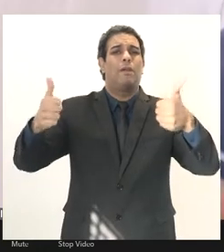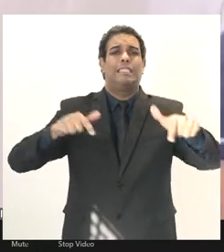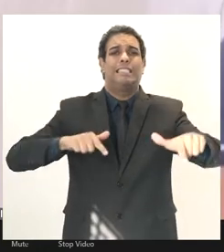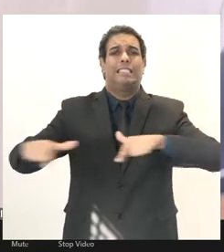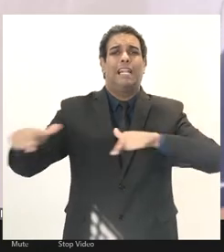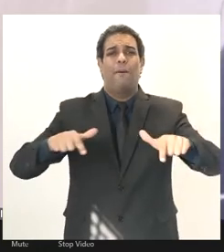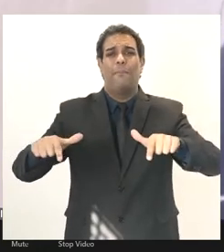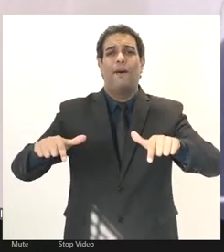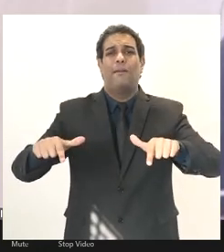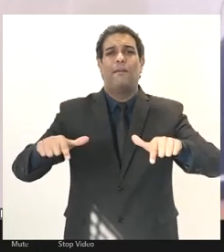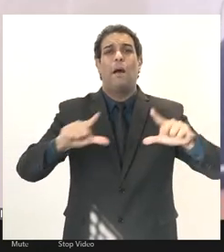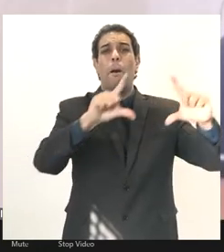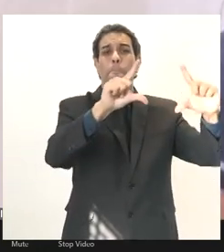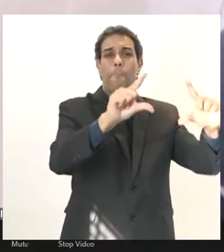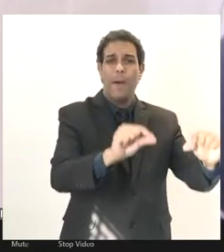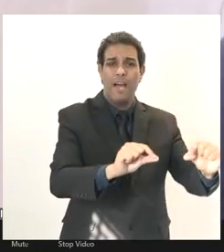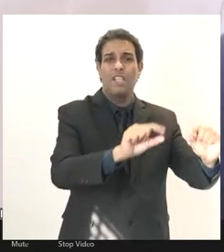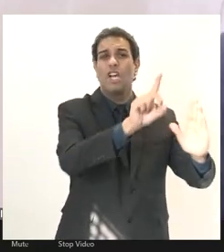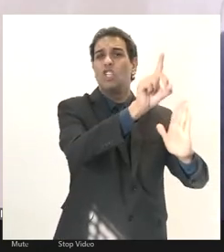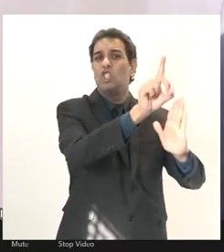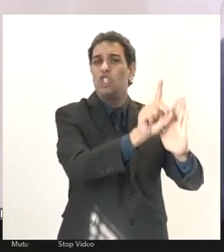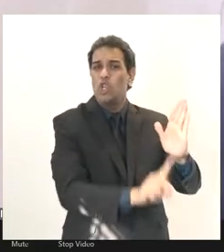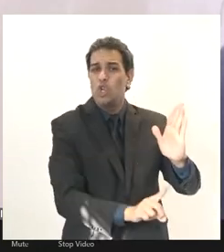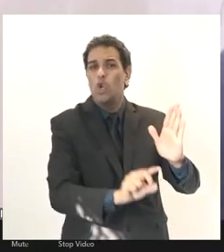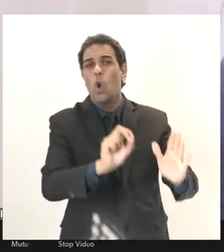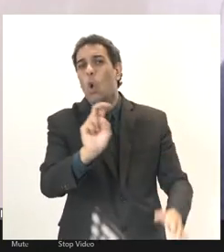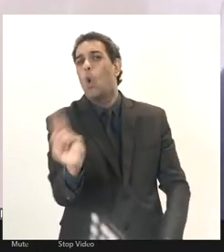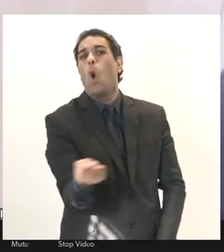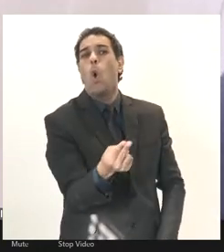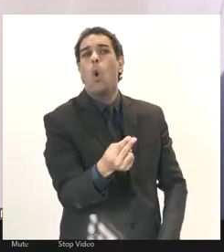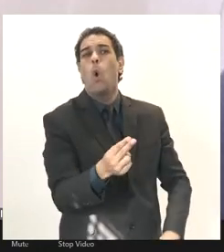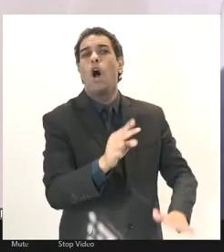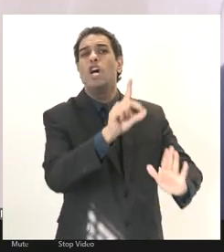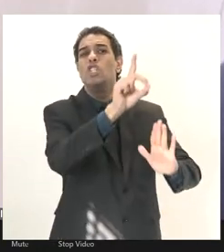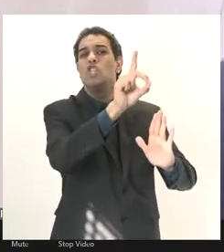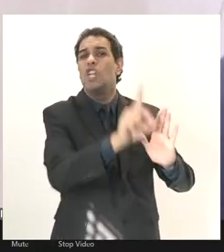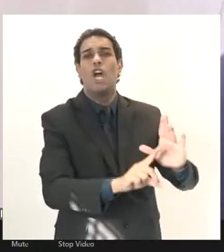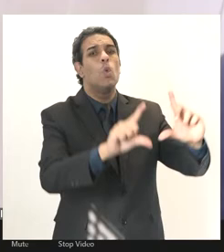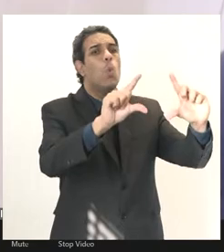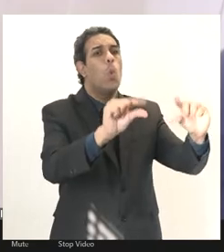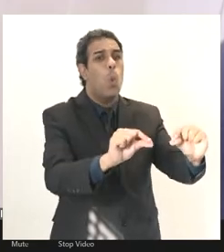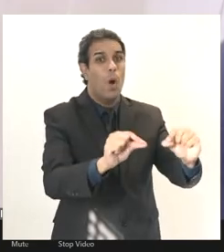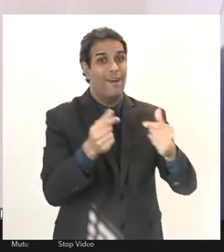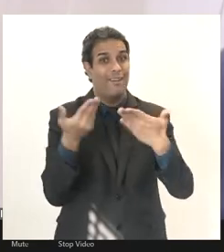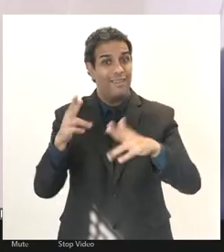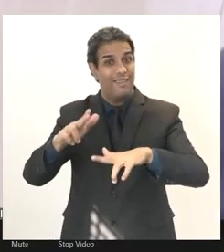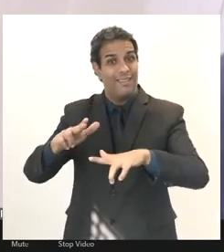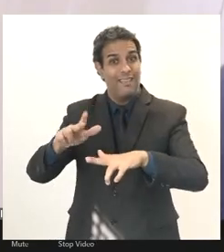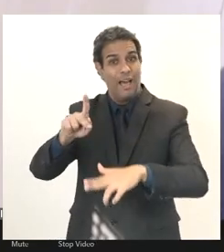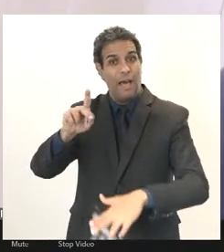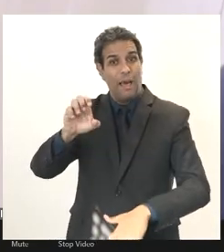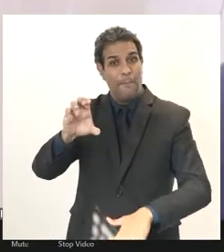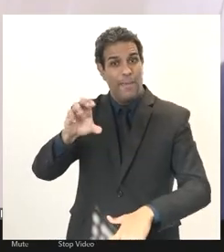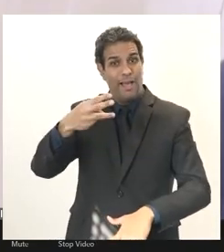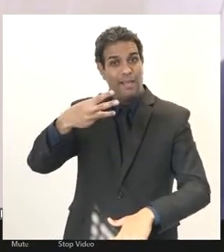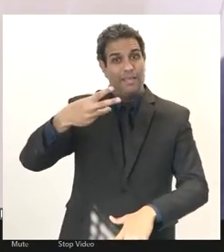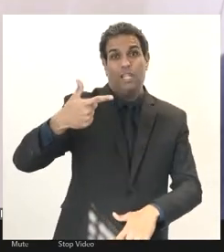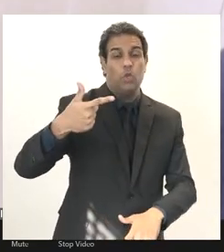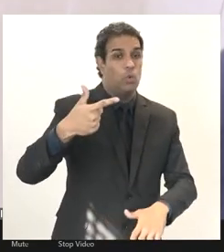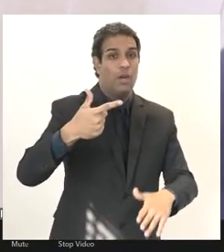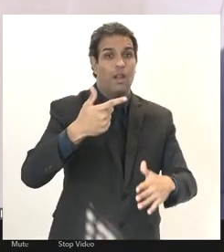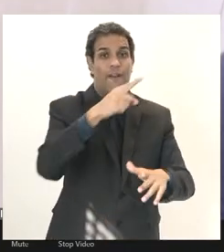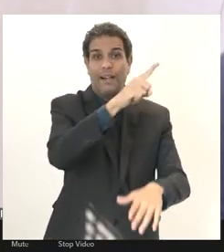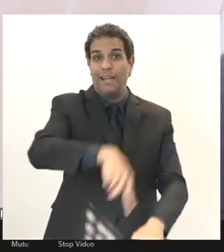com menos benefício ou com benefício nenhum até que 32 ela tira os benefícios então